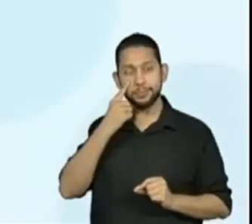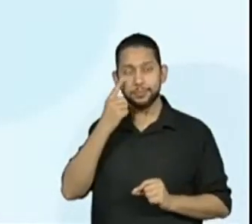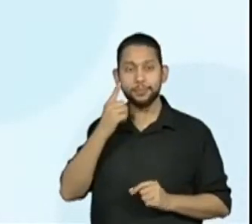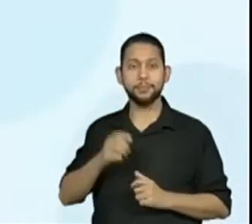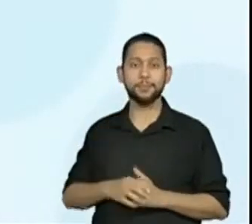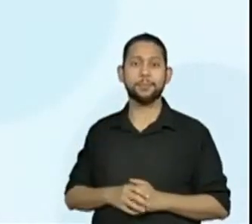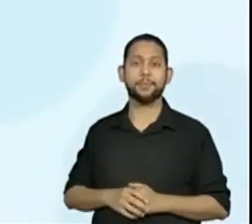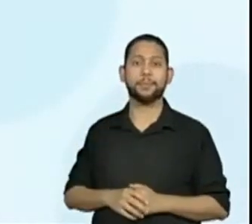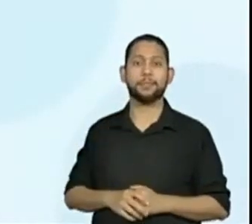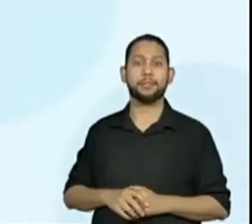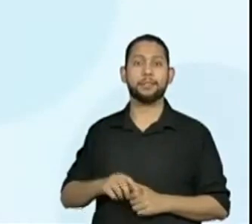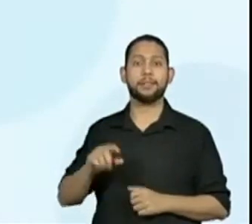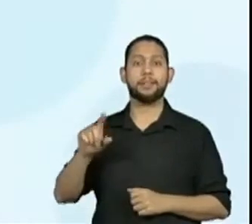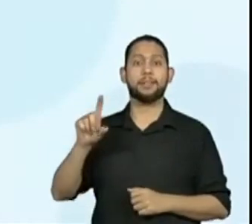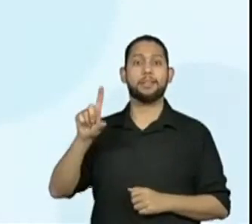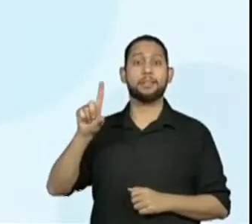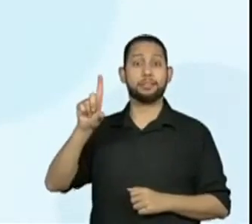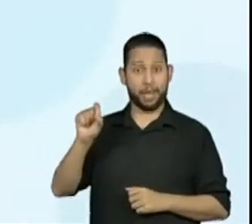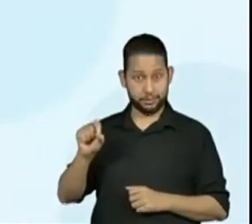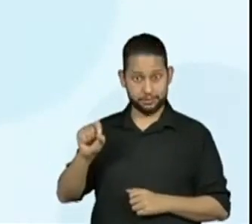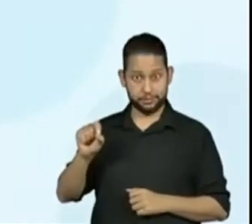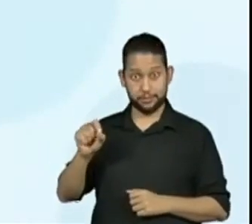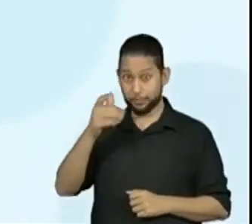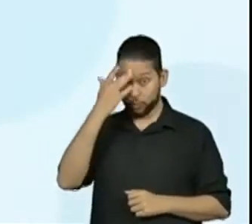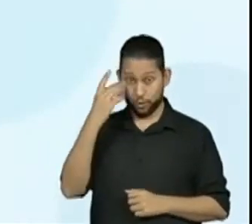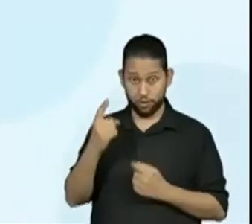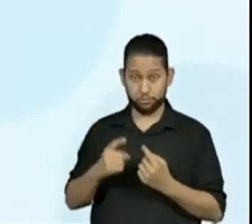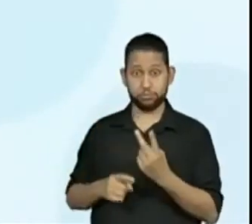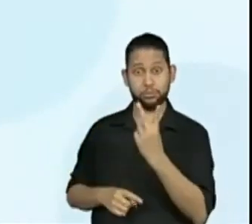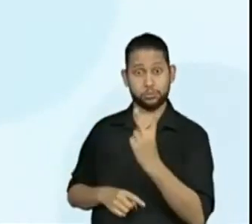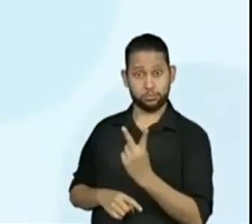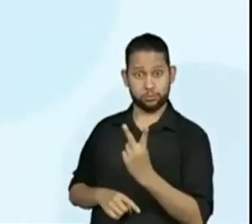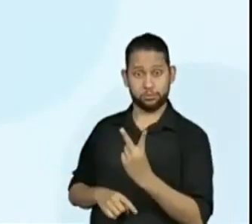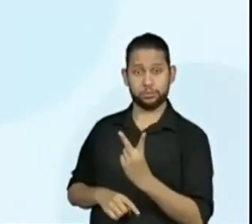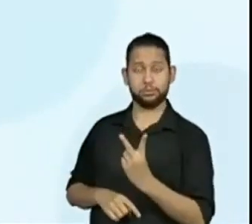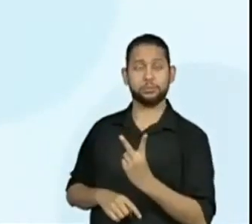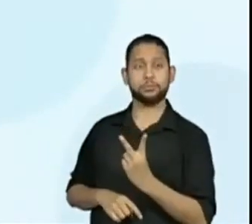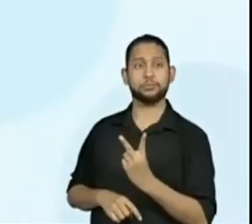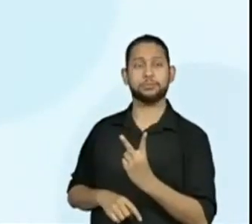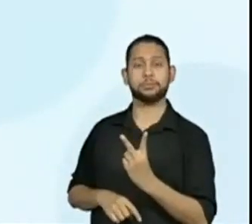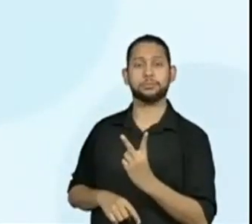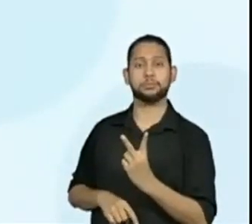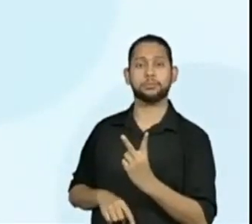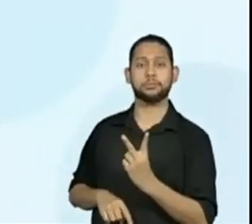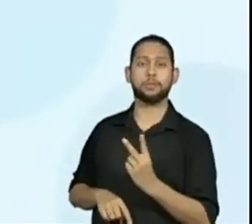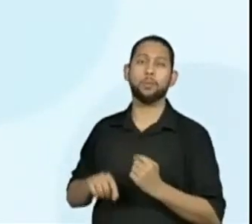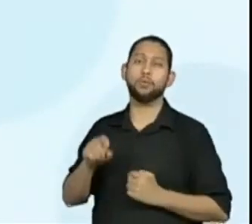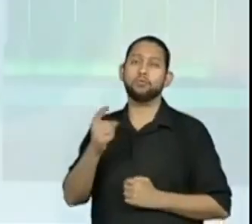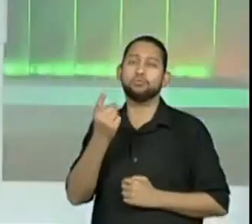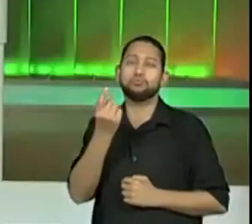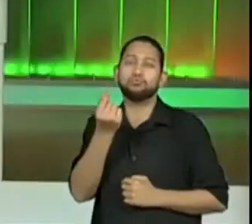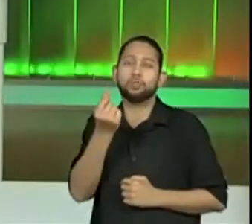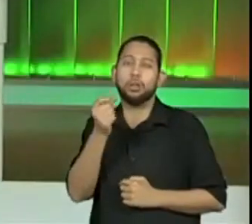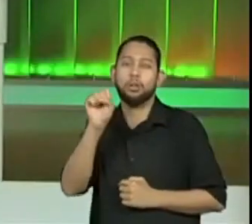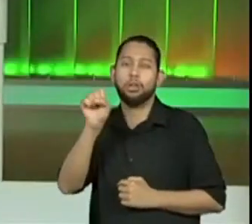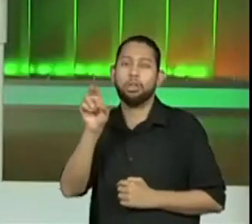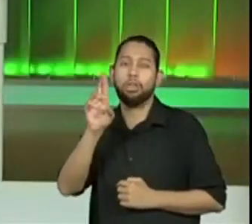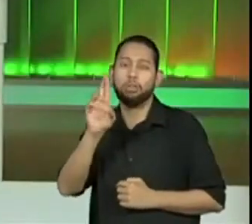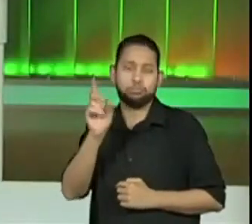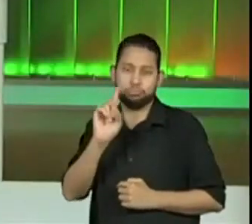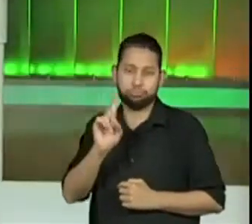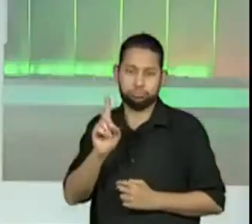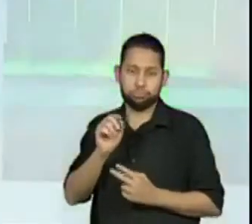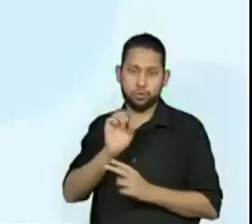10 para uma pessoa. Eu não vou colocar o cifrão por enquanto, porque é só para a gente ir mais